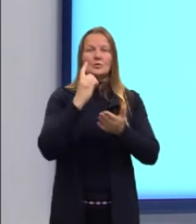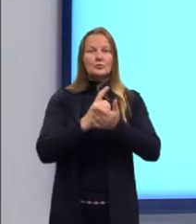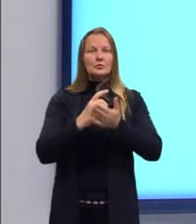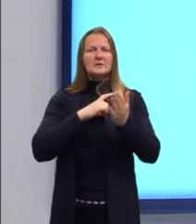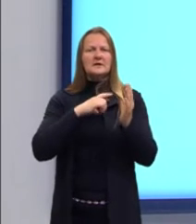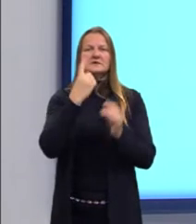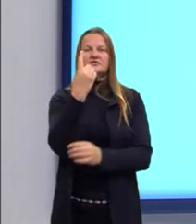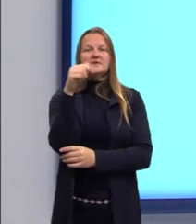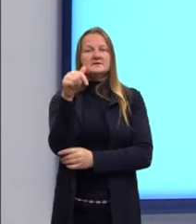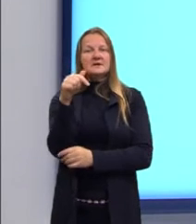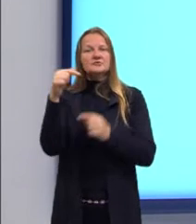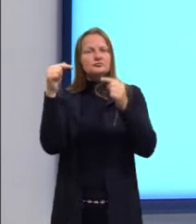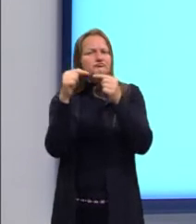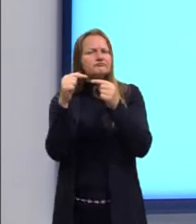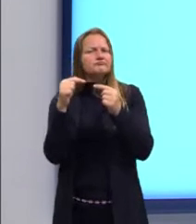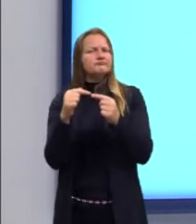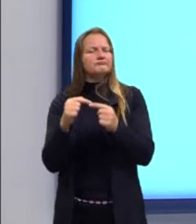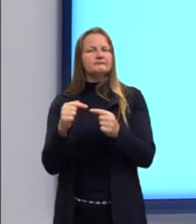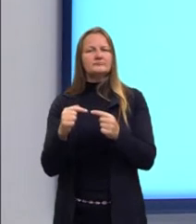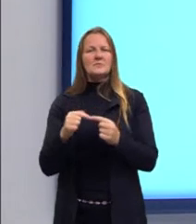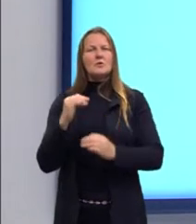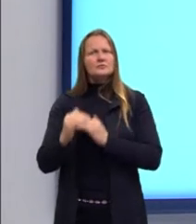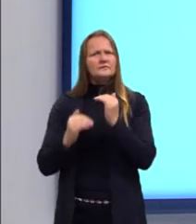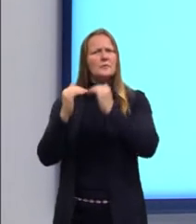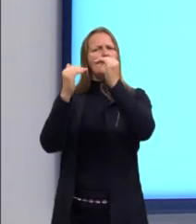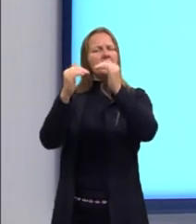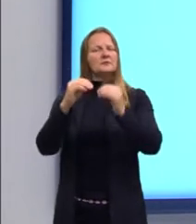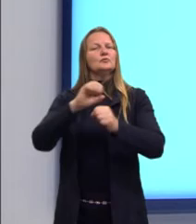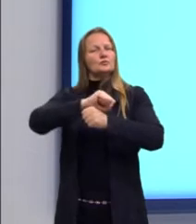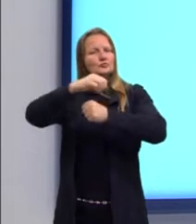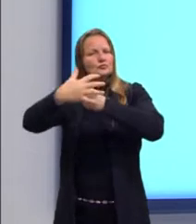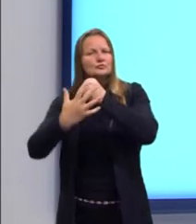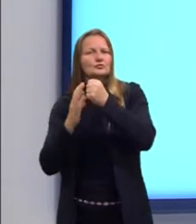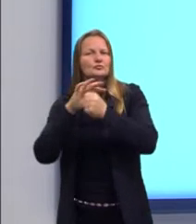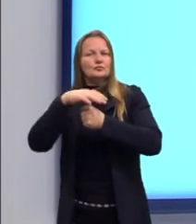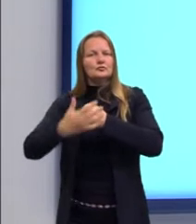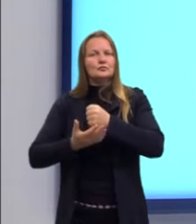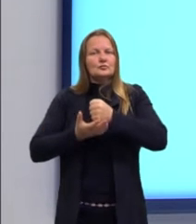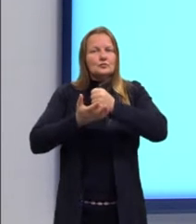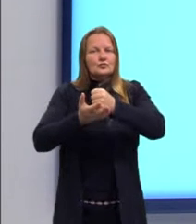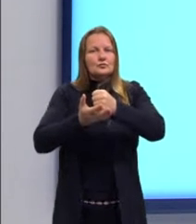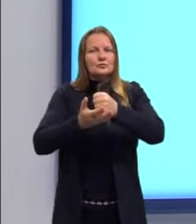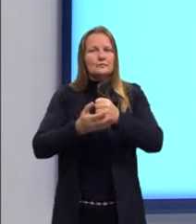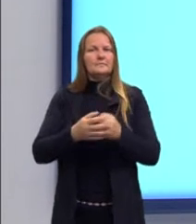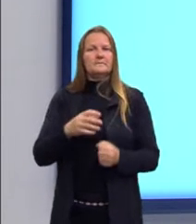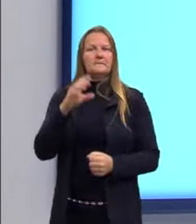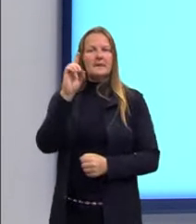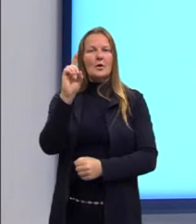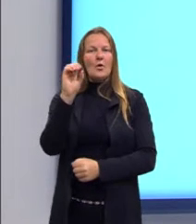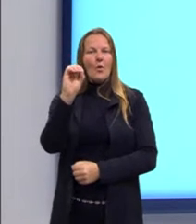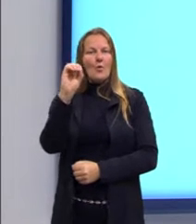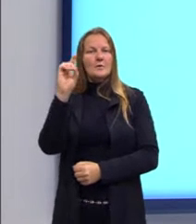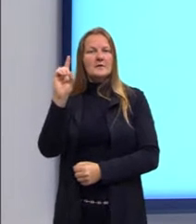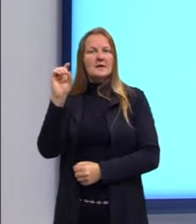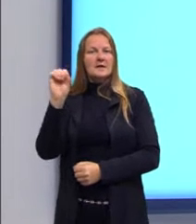17 Objetivos de Desenvolvimento Sustentável, o chamado ODS.